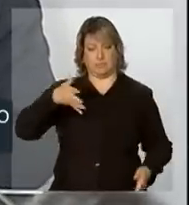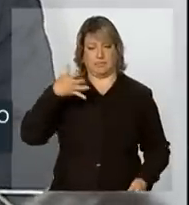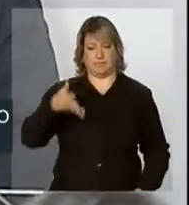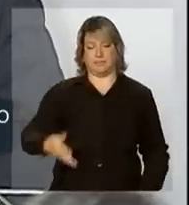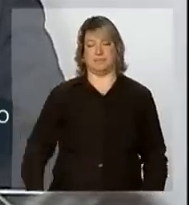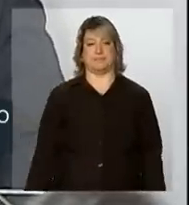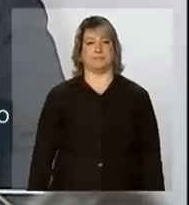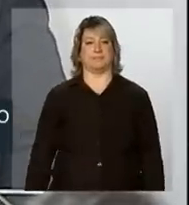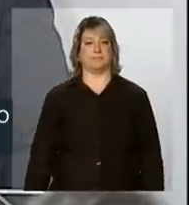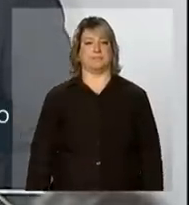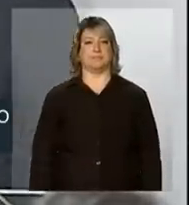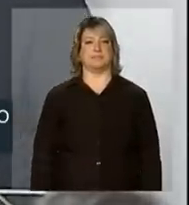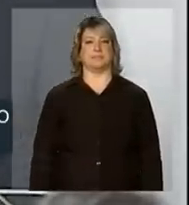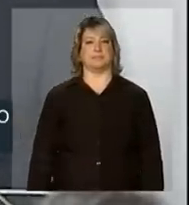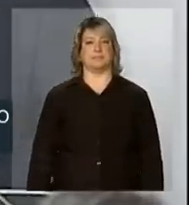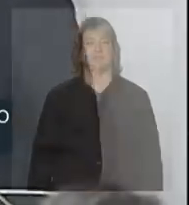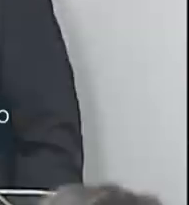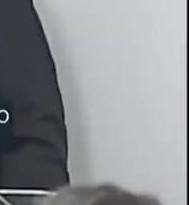apresentação.